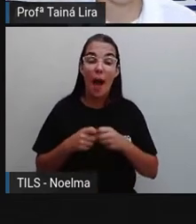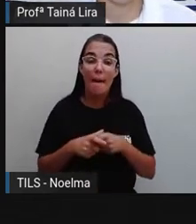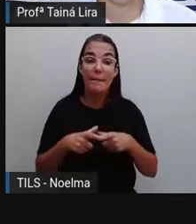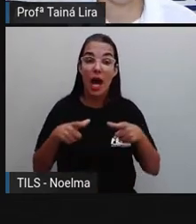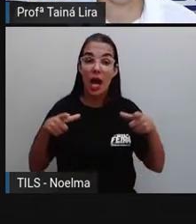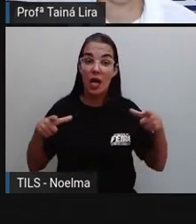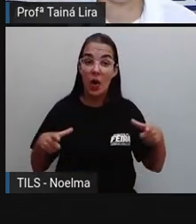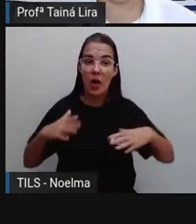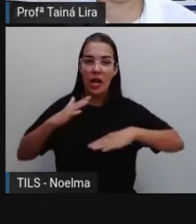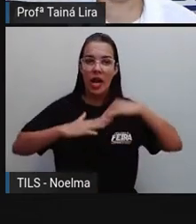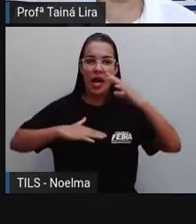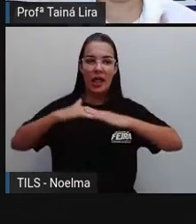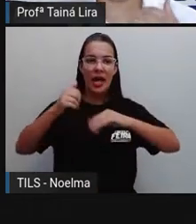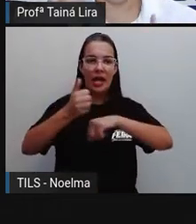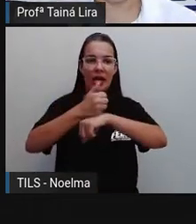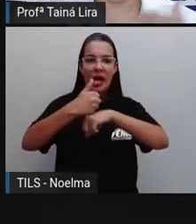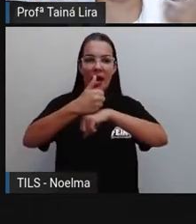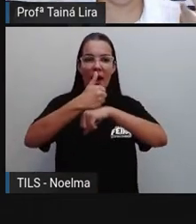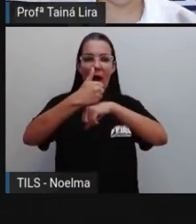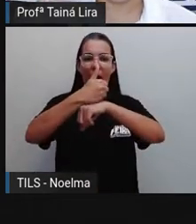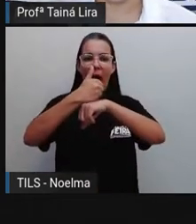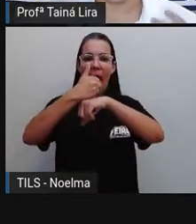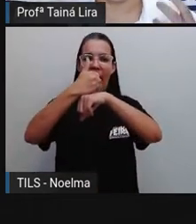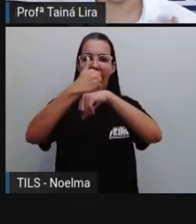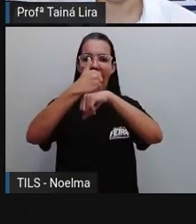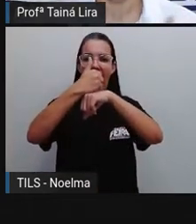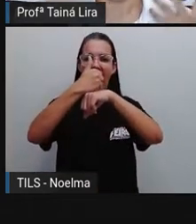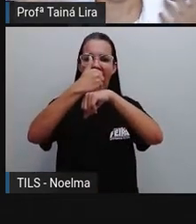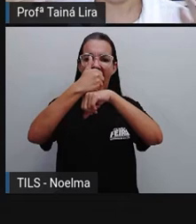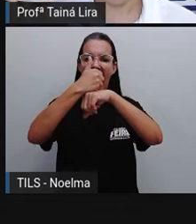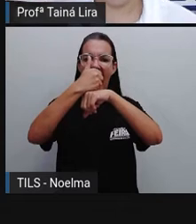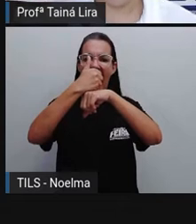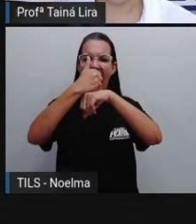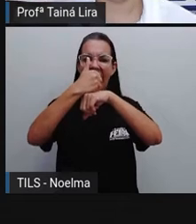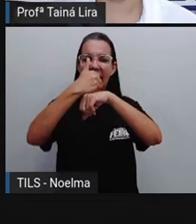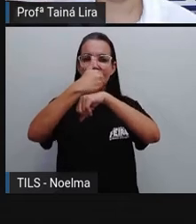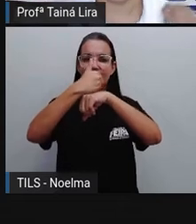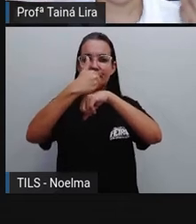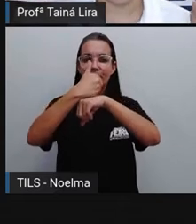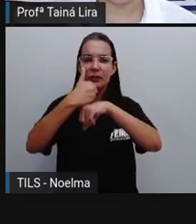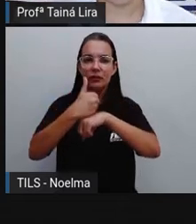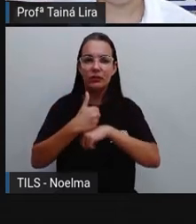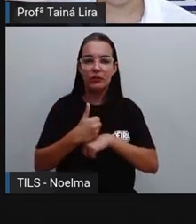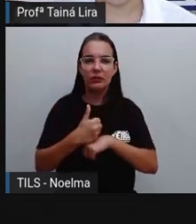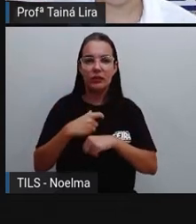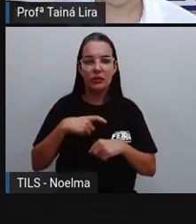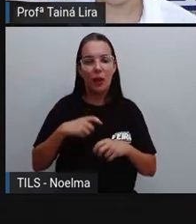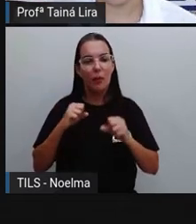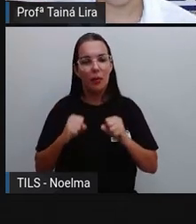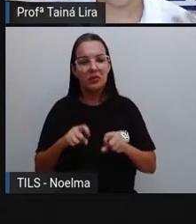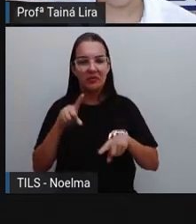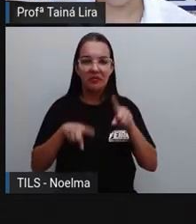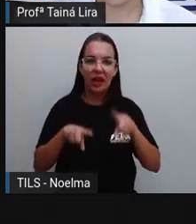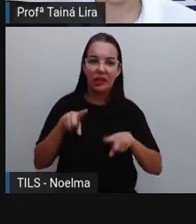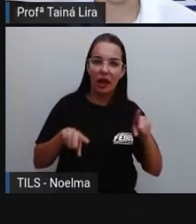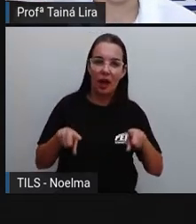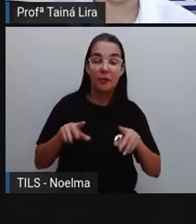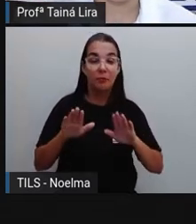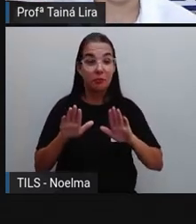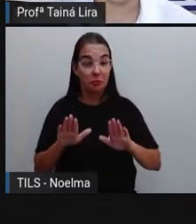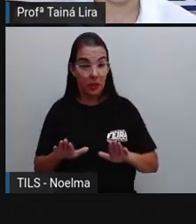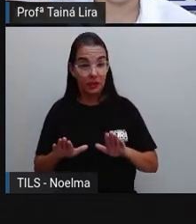de... Pode haver aí, né? Variações dependendo de lugar para lugar. Mas,